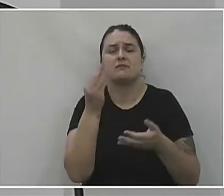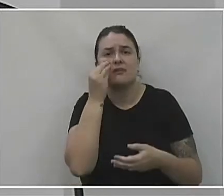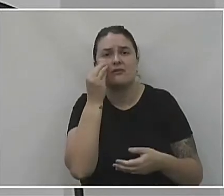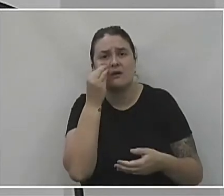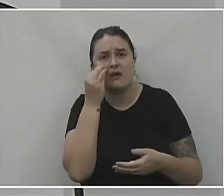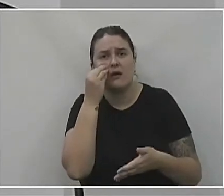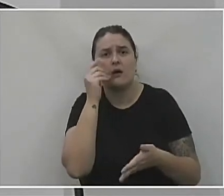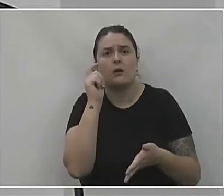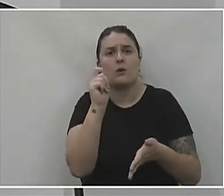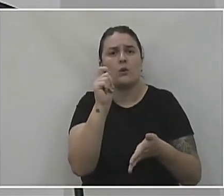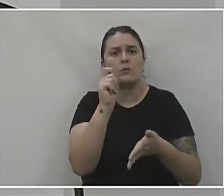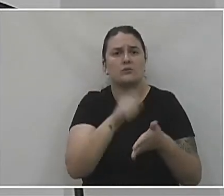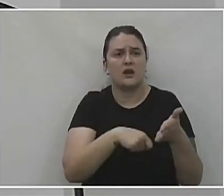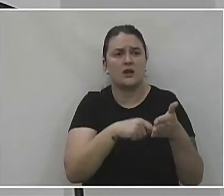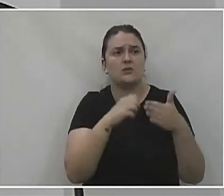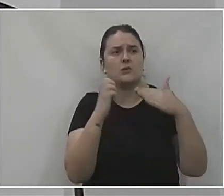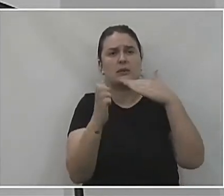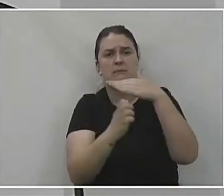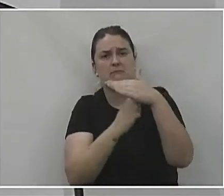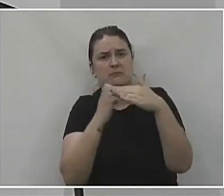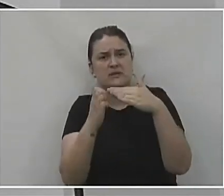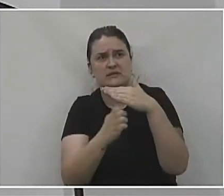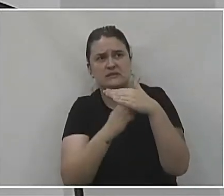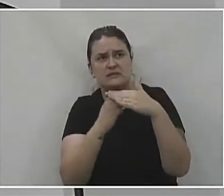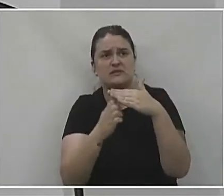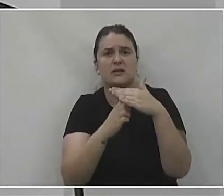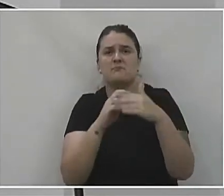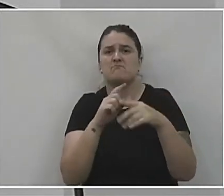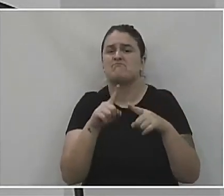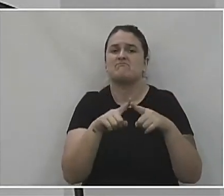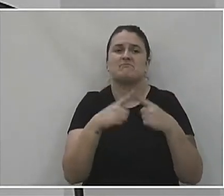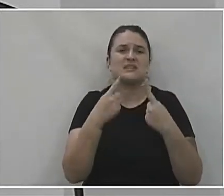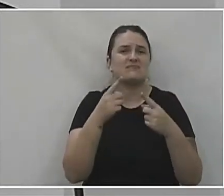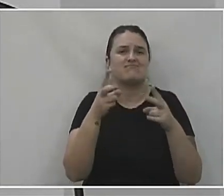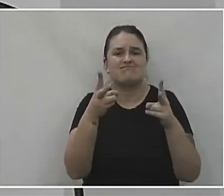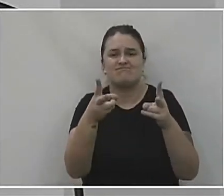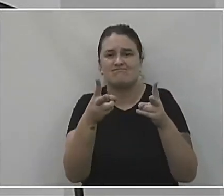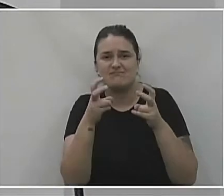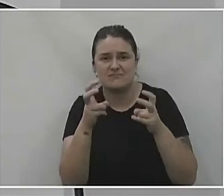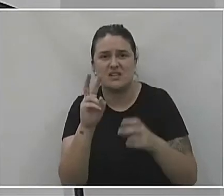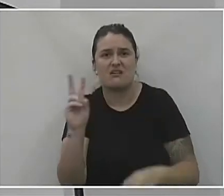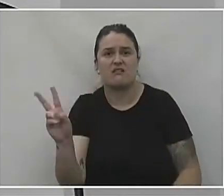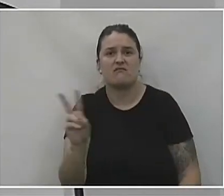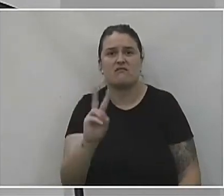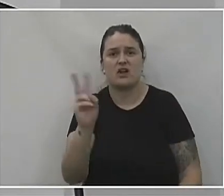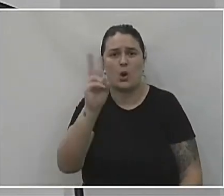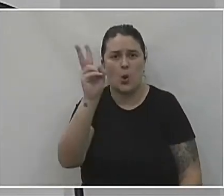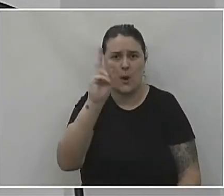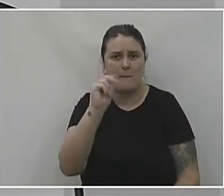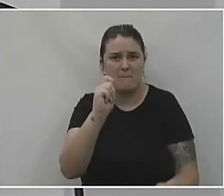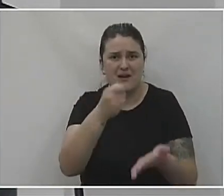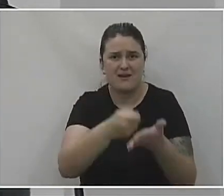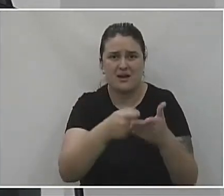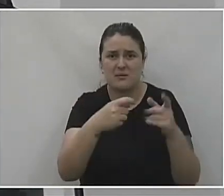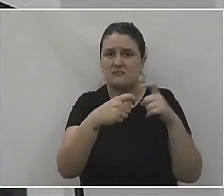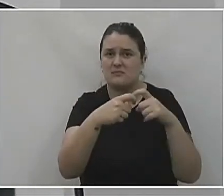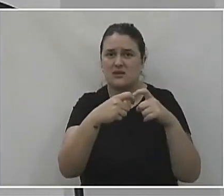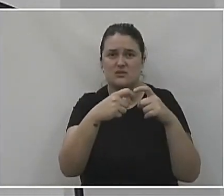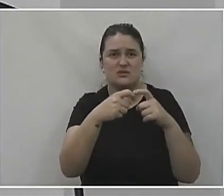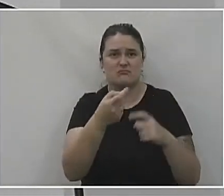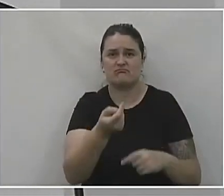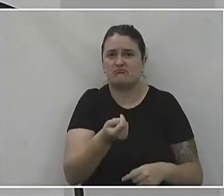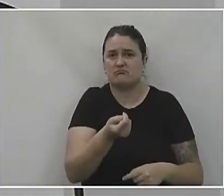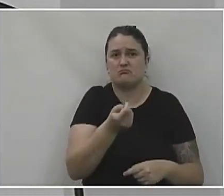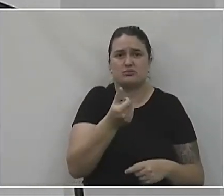tentativa de contratação com a empresa terceirizada. mas nós identificamos que o valor pago por esses médicos estava muito